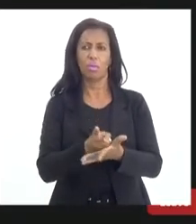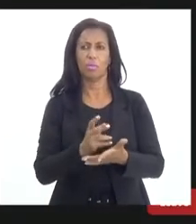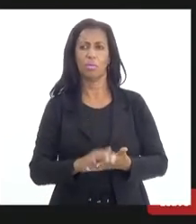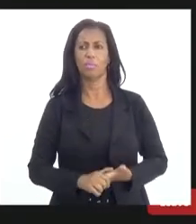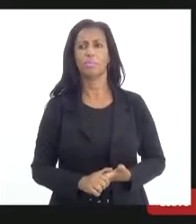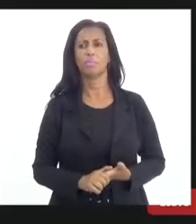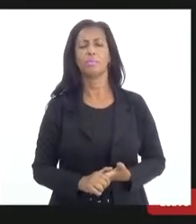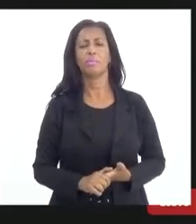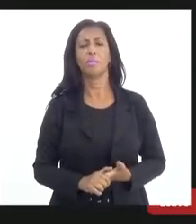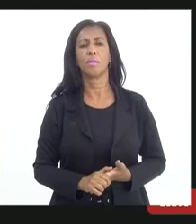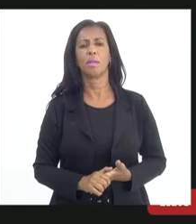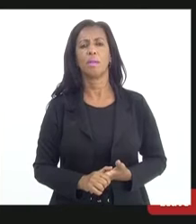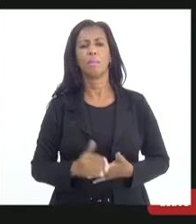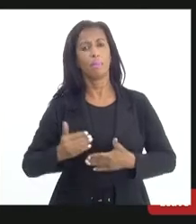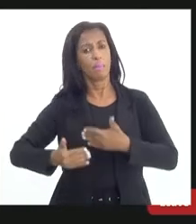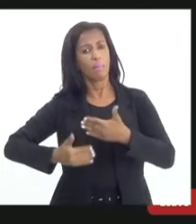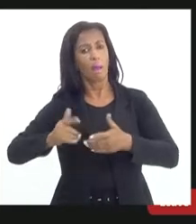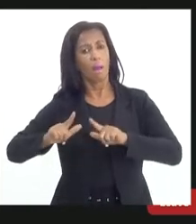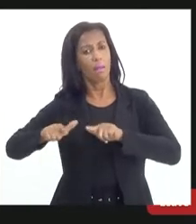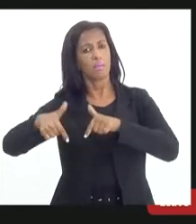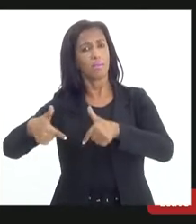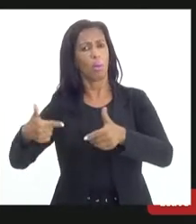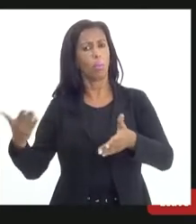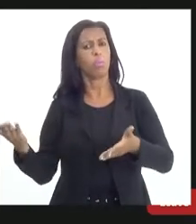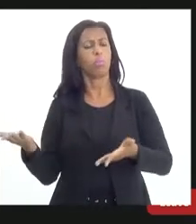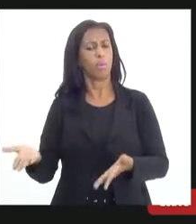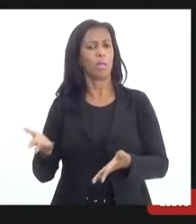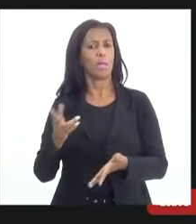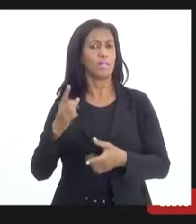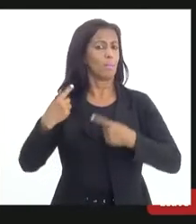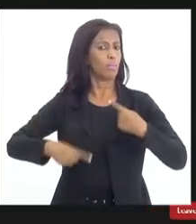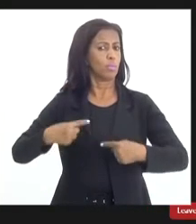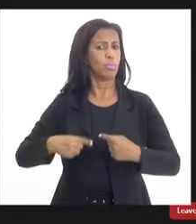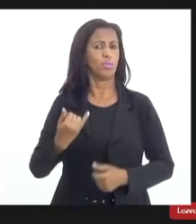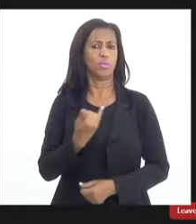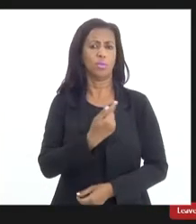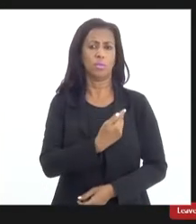para dar consecução a essa política pública tão importante.